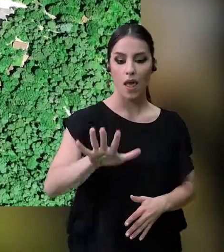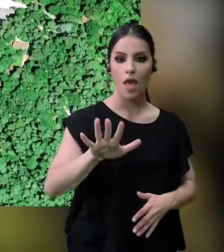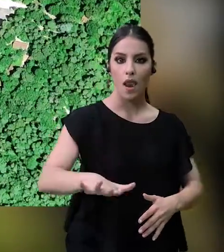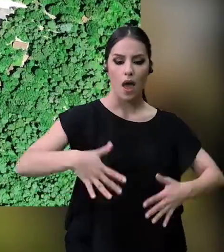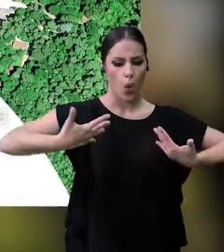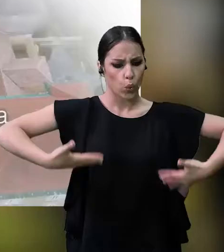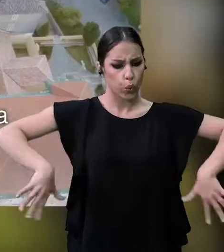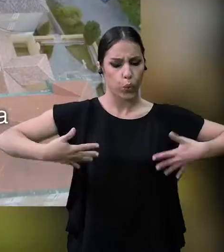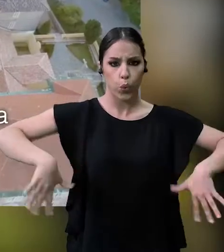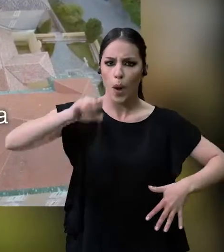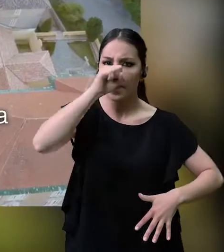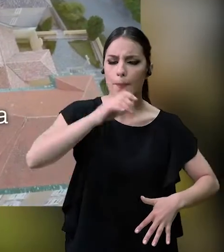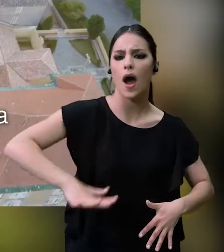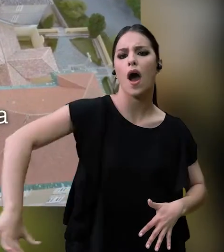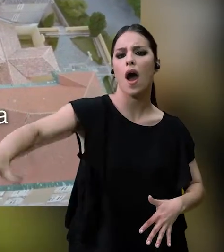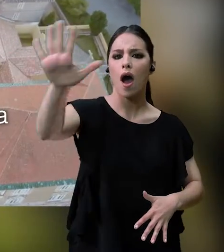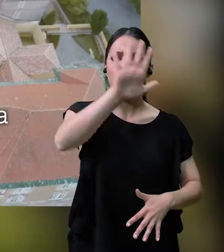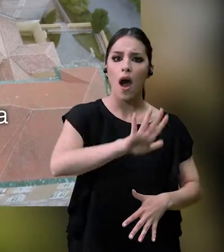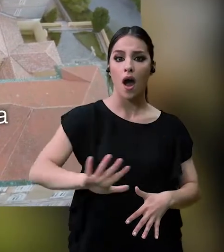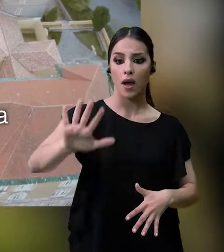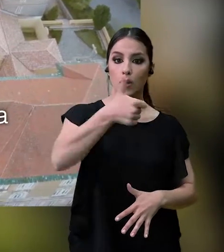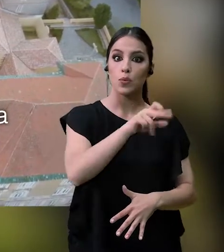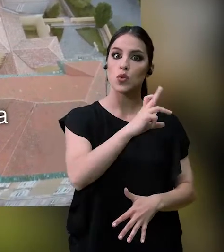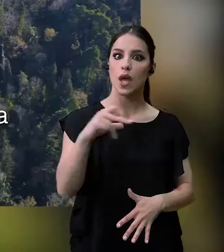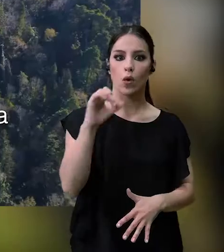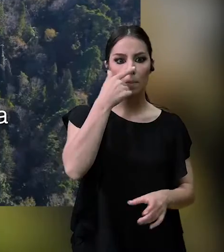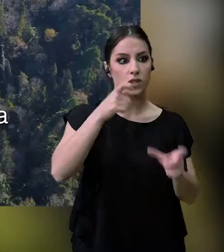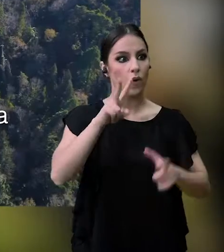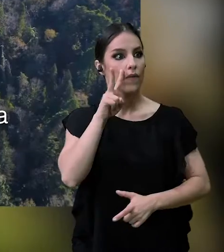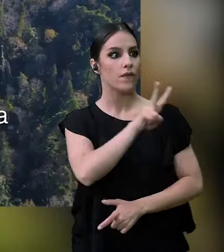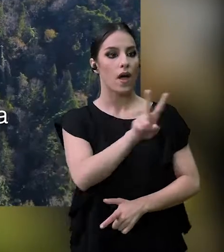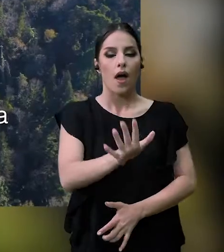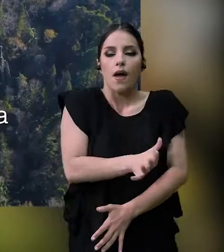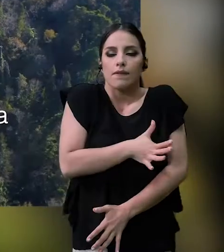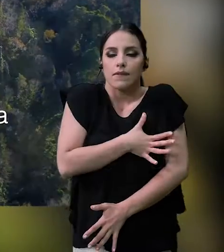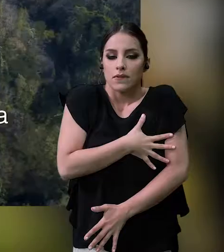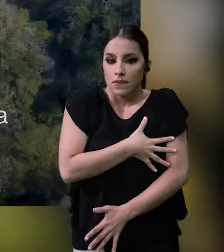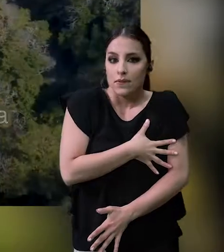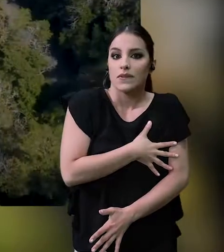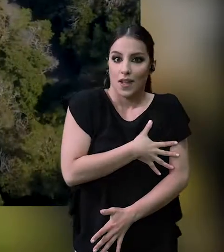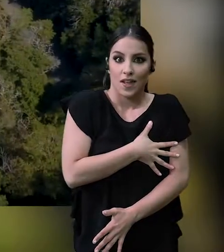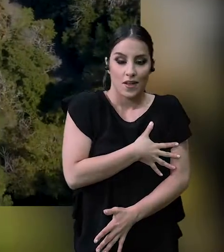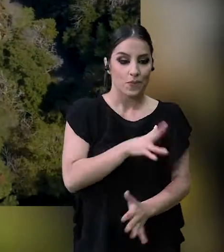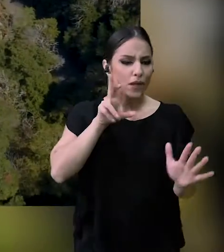E em Coimbra, a imensidão do Parque Nacional da Mata do Bussaco conquista o visitante